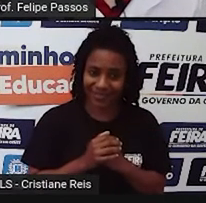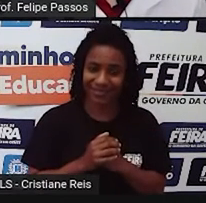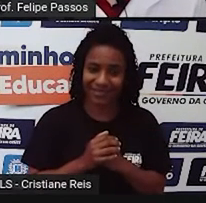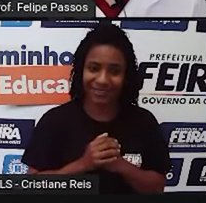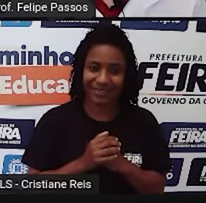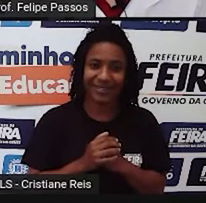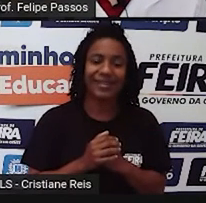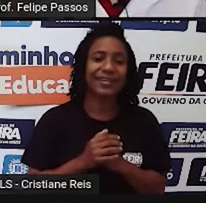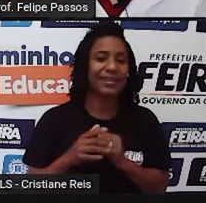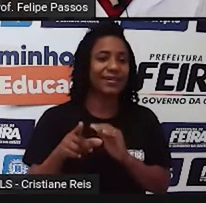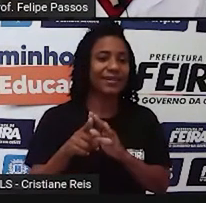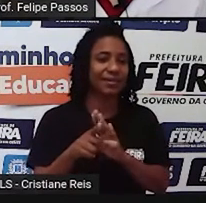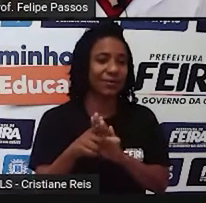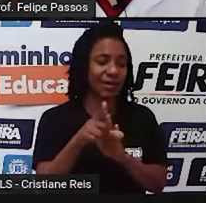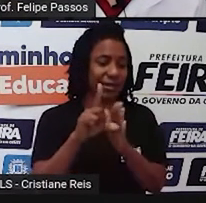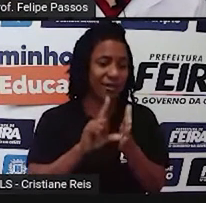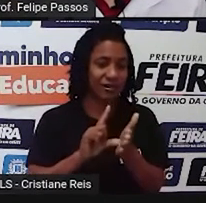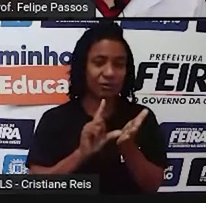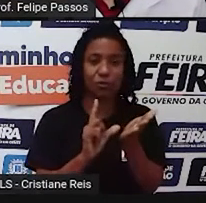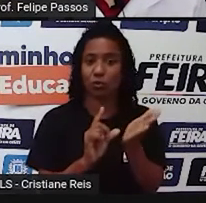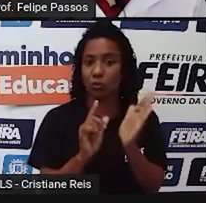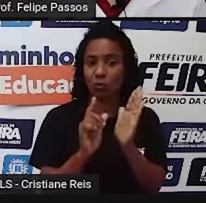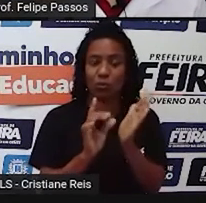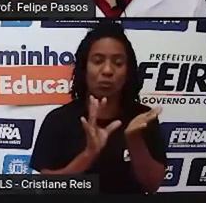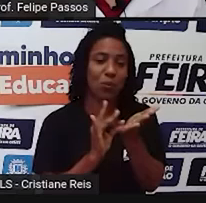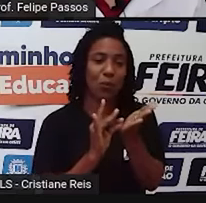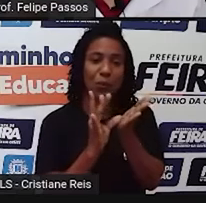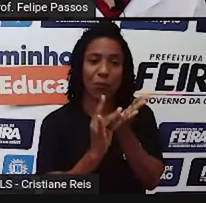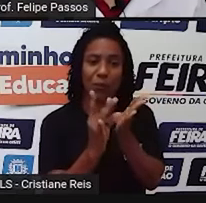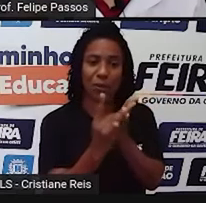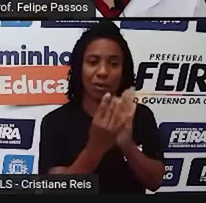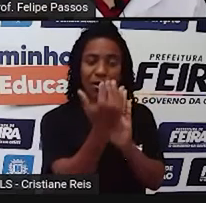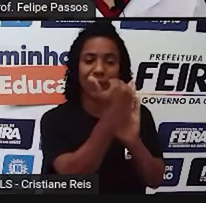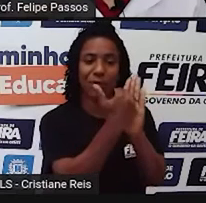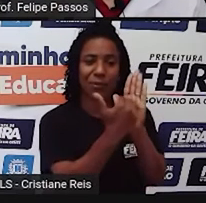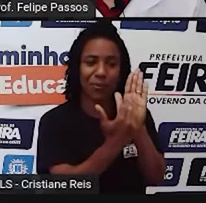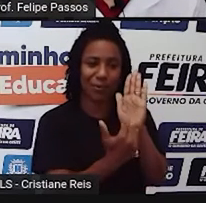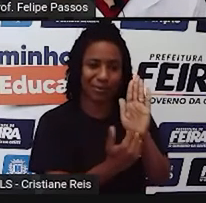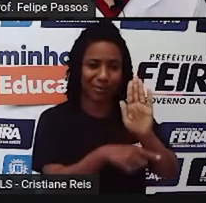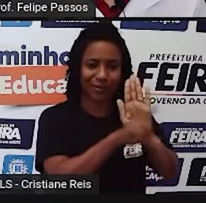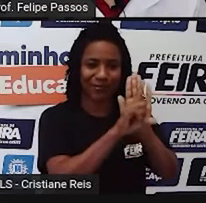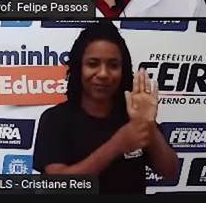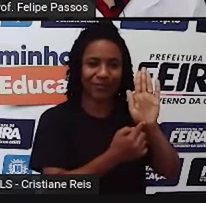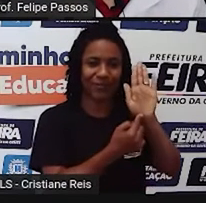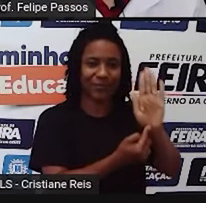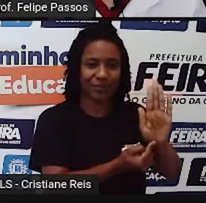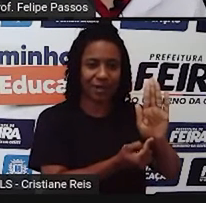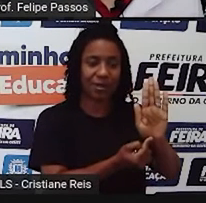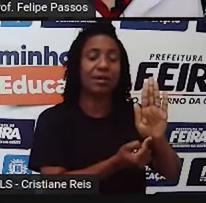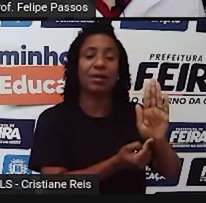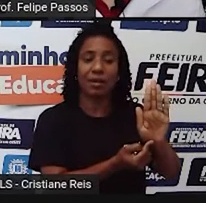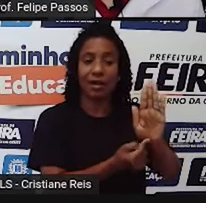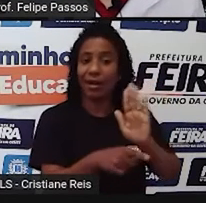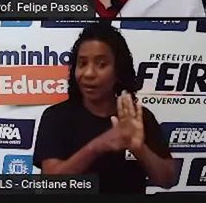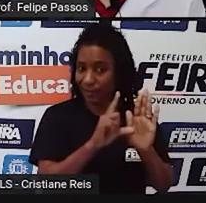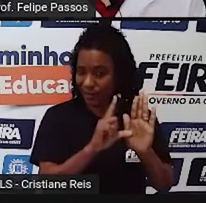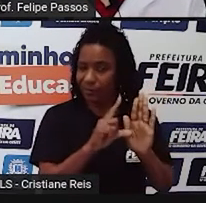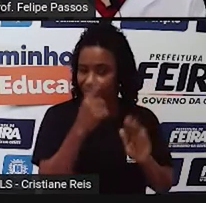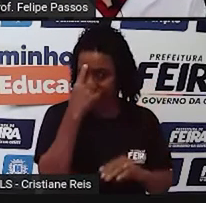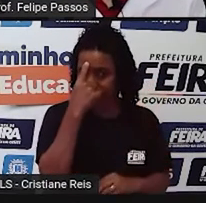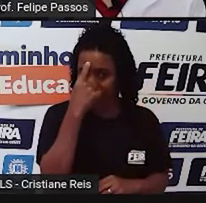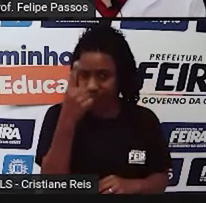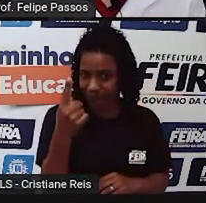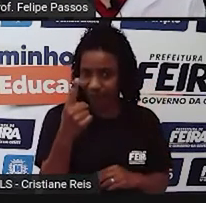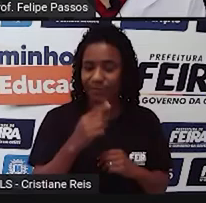fazer a leitura de alguns desses artigos, vamos pontuar algumas coisas aqui. Para começo de conversa, a